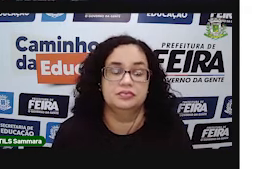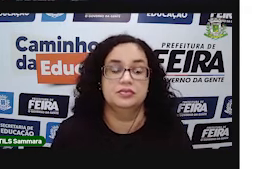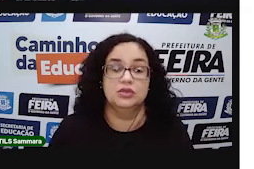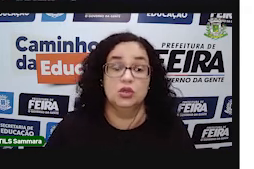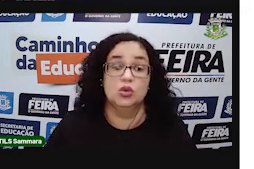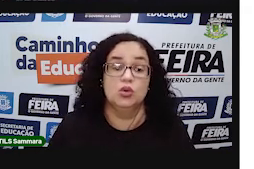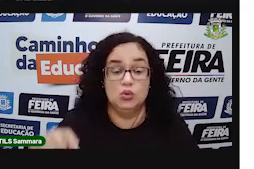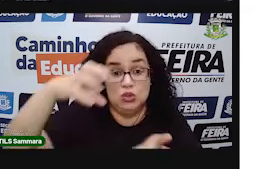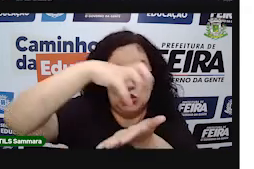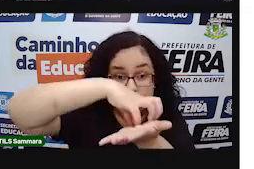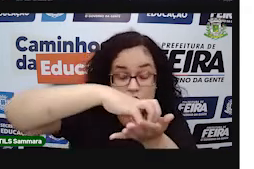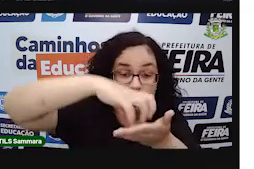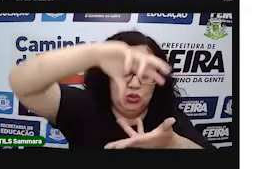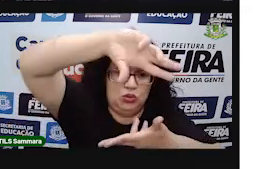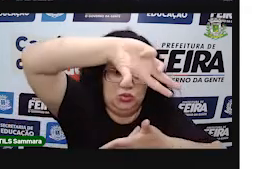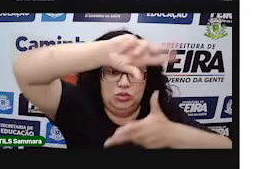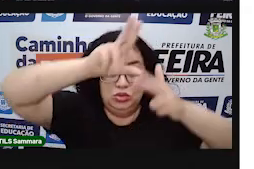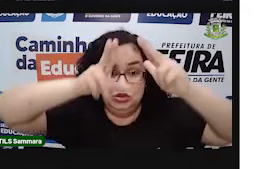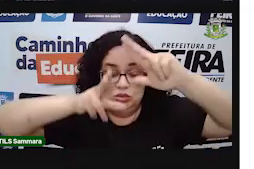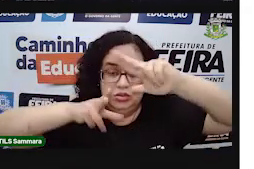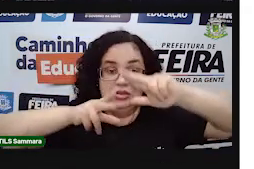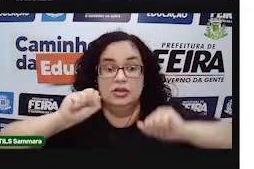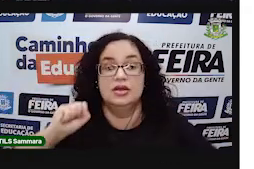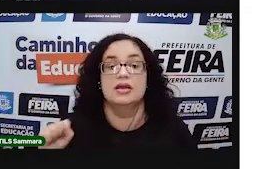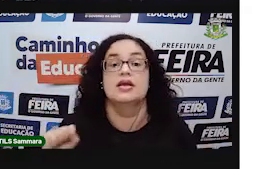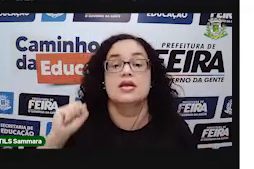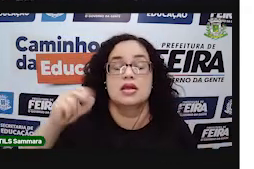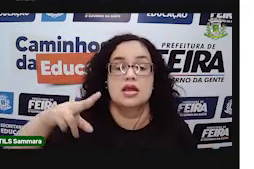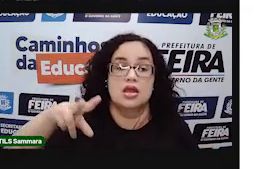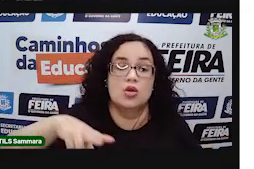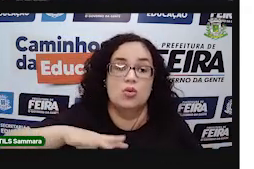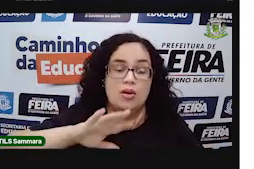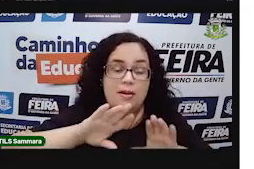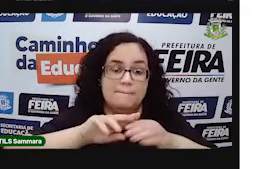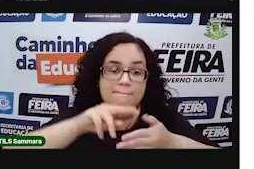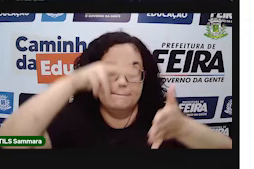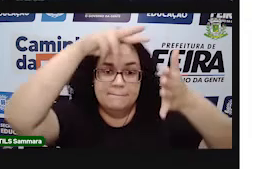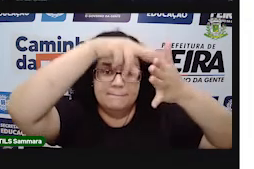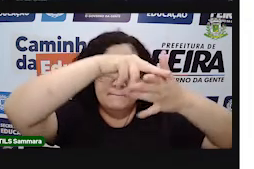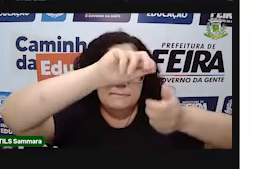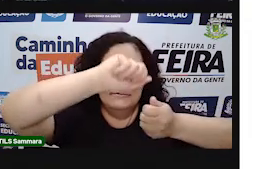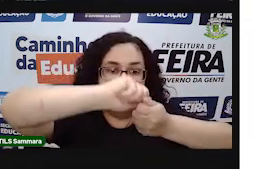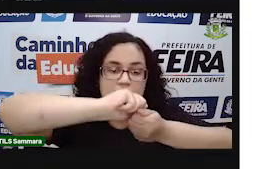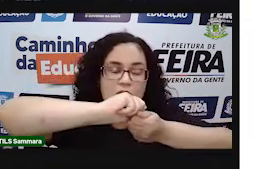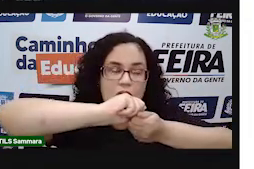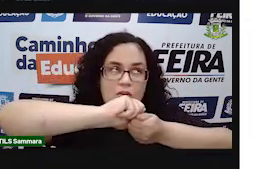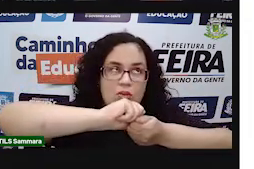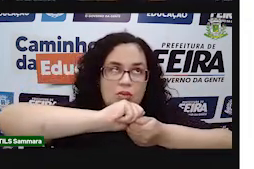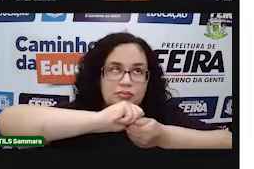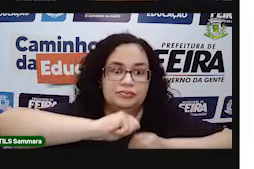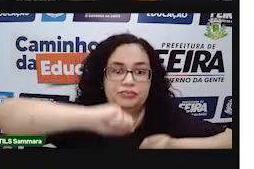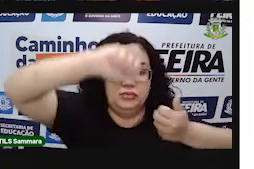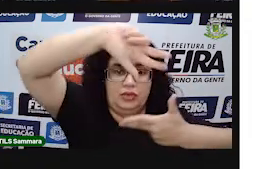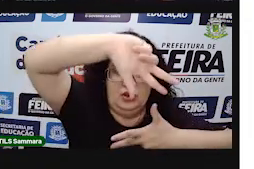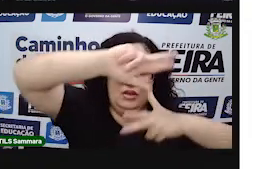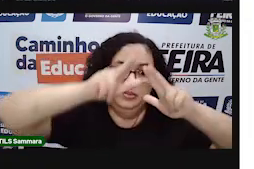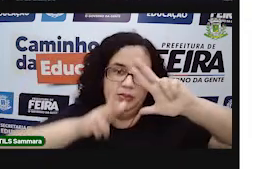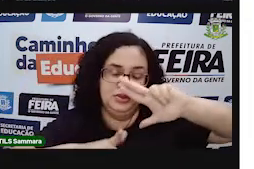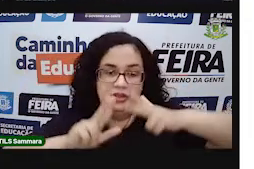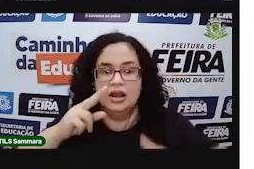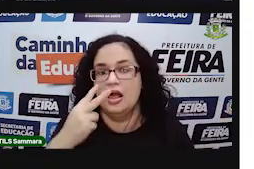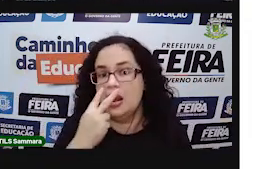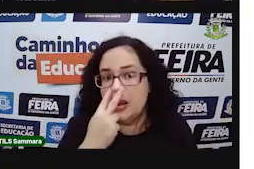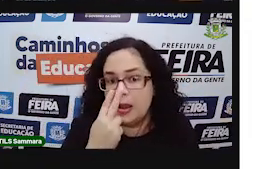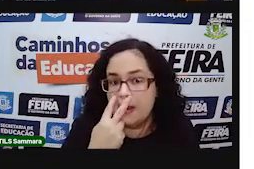O sólido geométrico acima é um poliedro. Isso é um cone. Lembra do chapeuzinho de